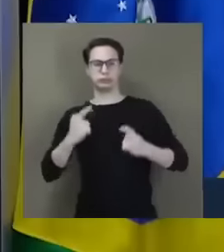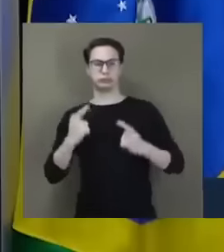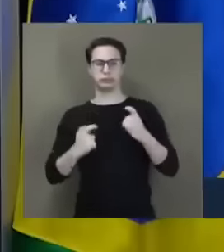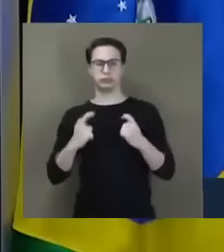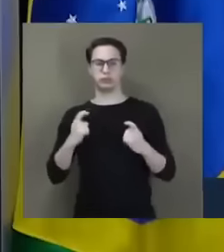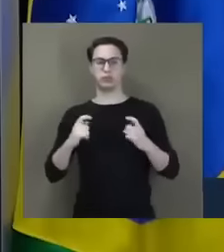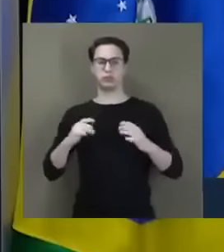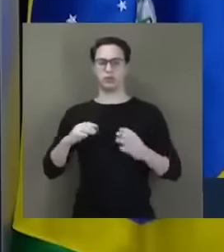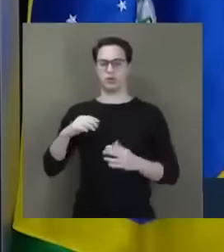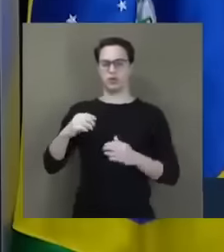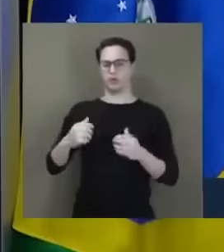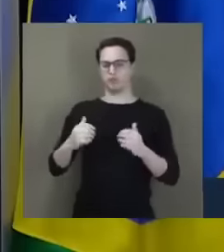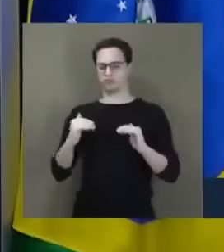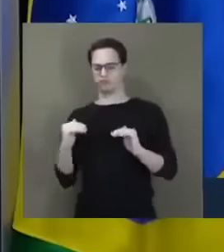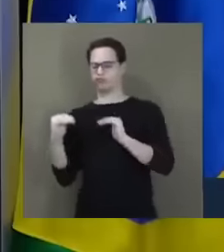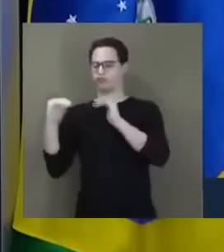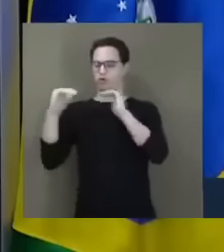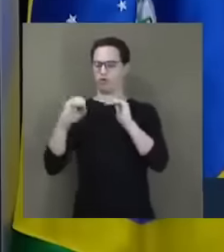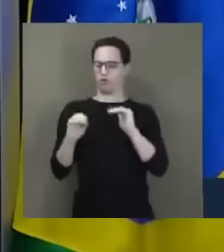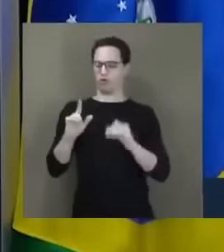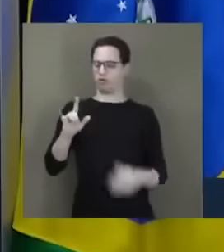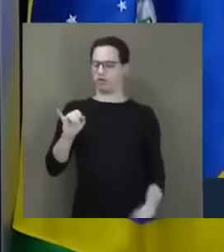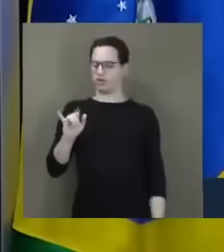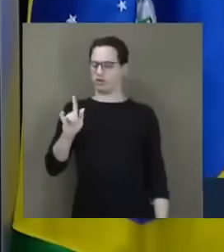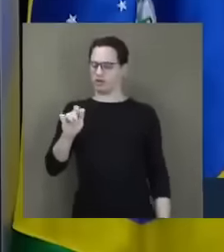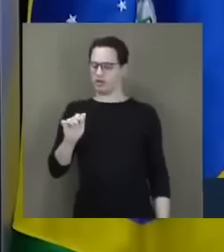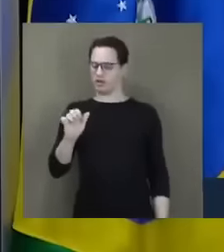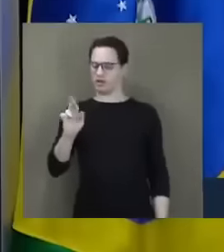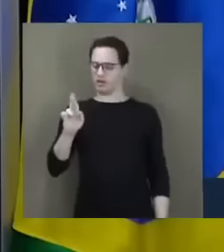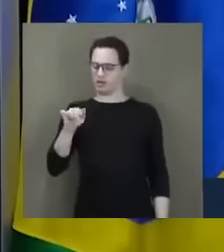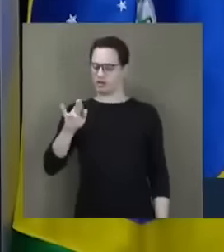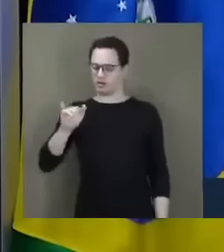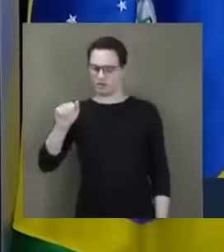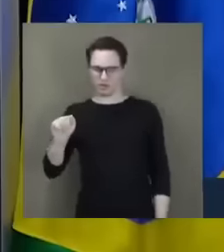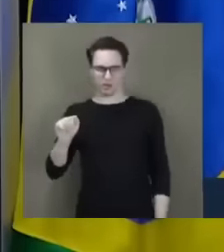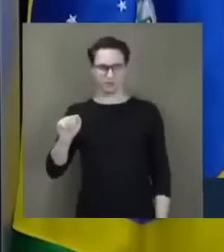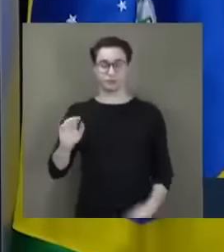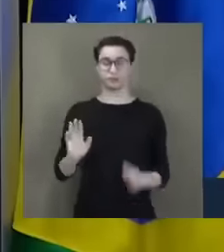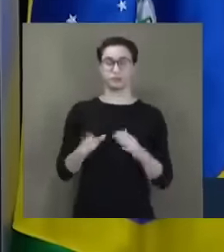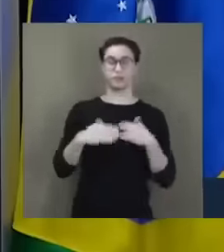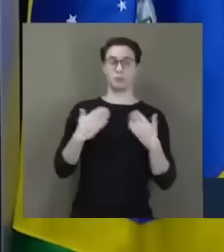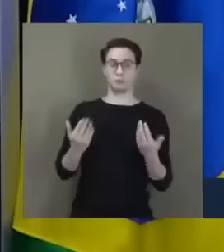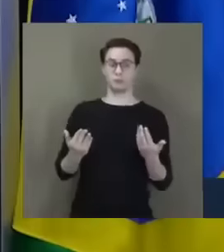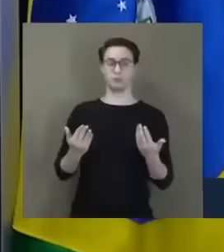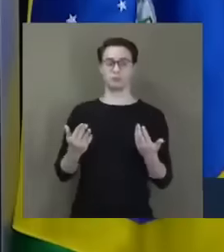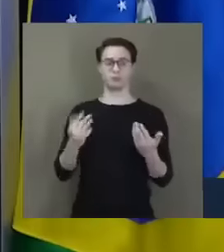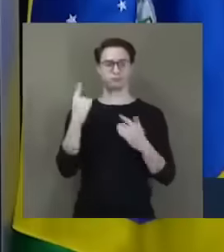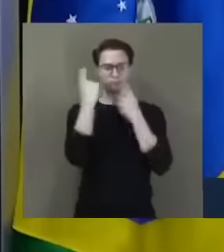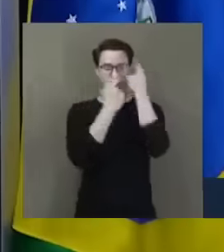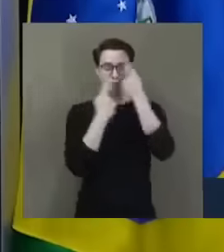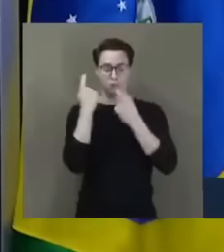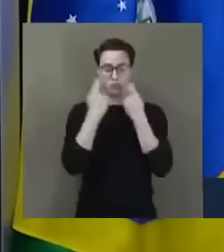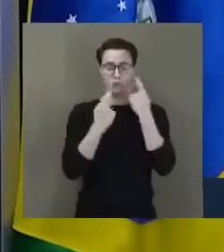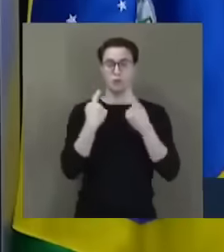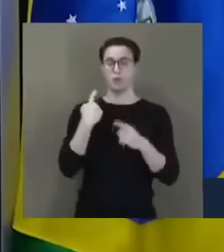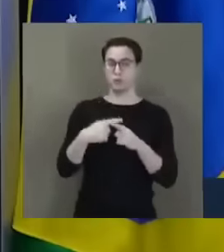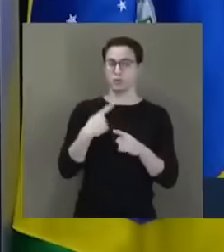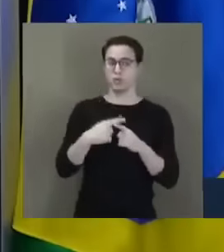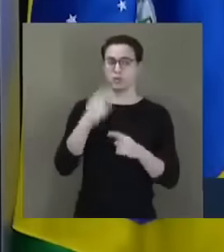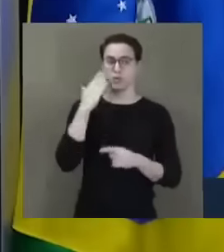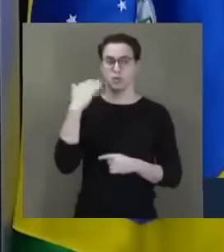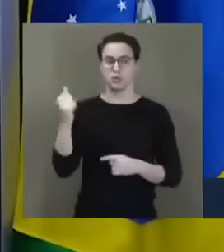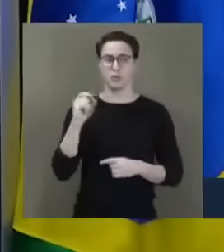tudo que as desafiou naquele momento. É extremamente preocupante, uma vez que a mera